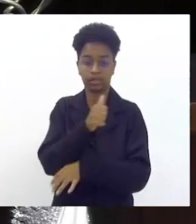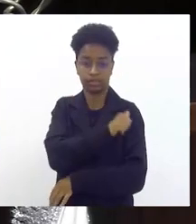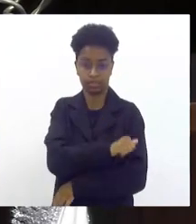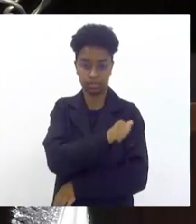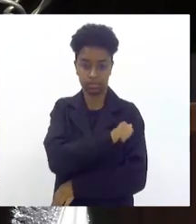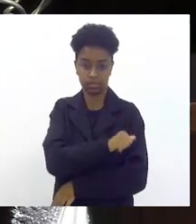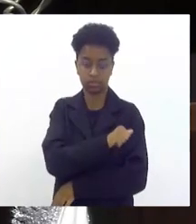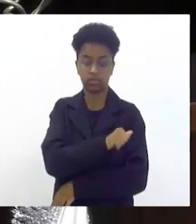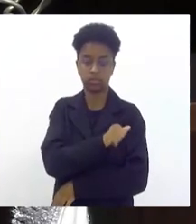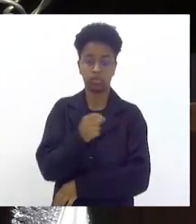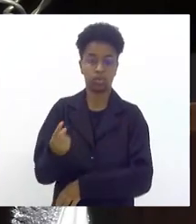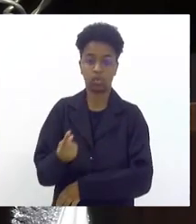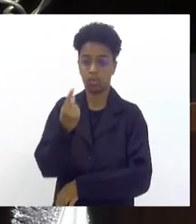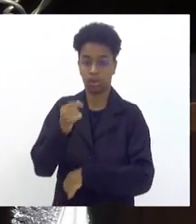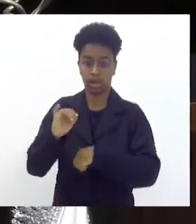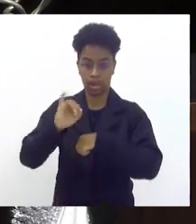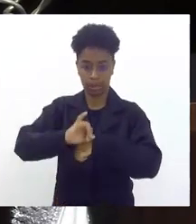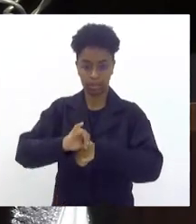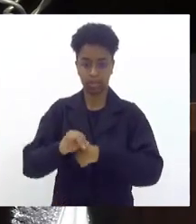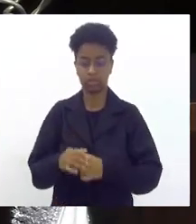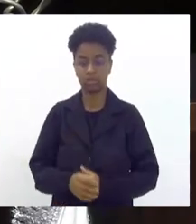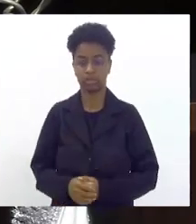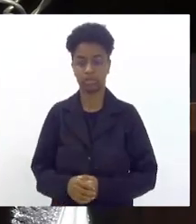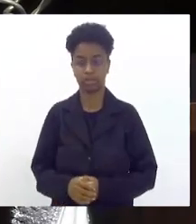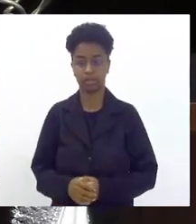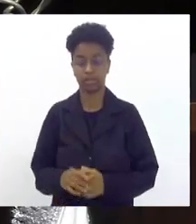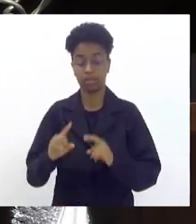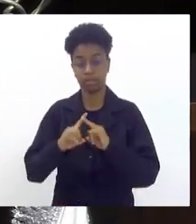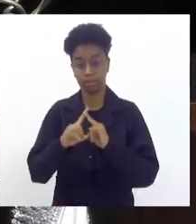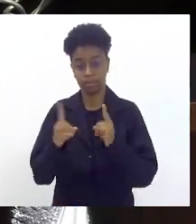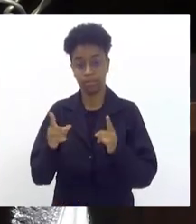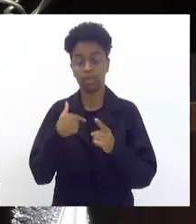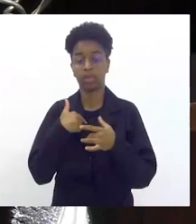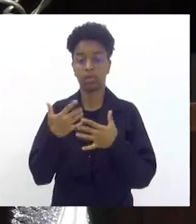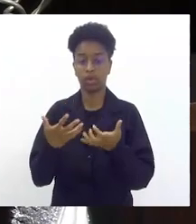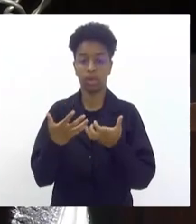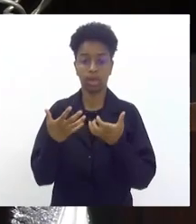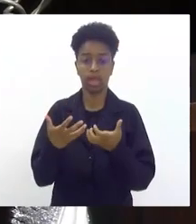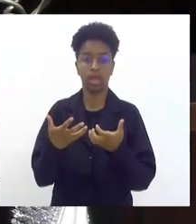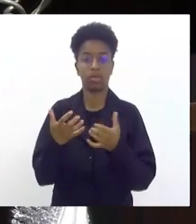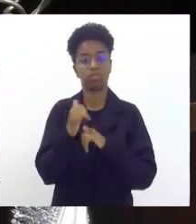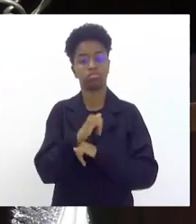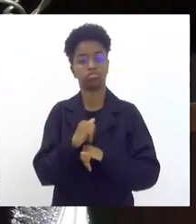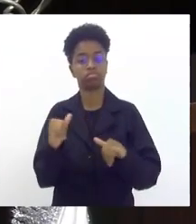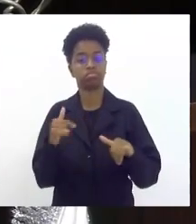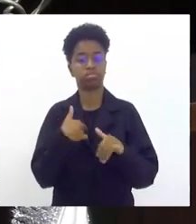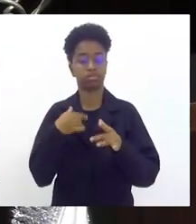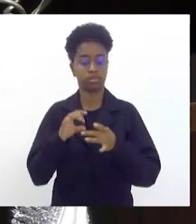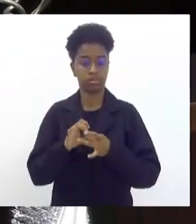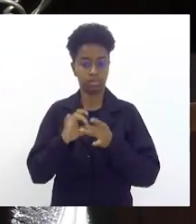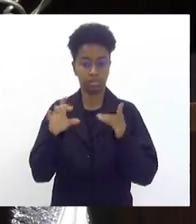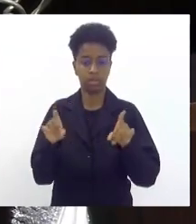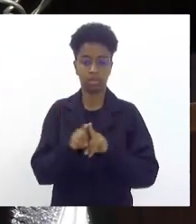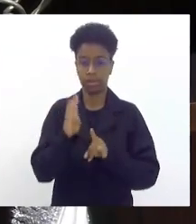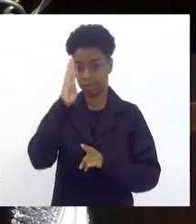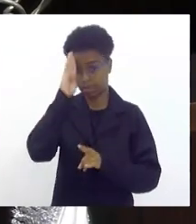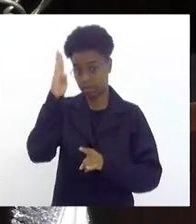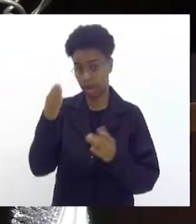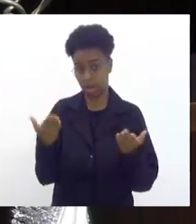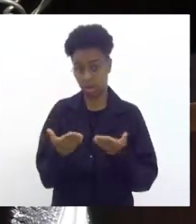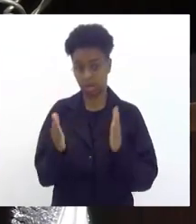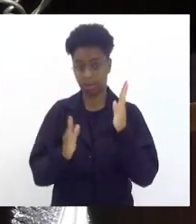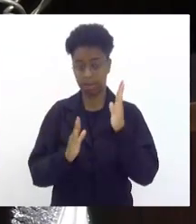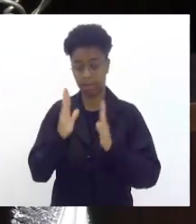capital do estado como capital mas eu gostaria de me colocar à disposição especialmente para esse momento de escuta